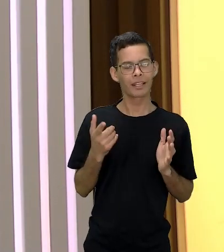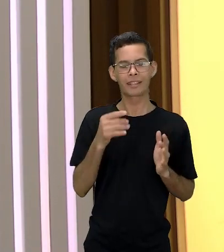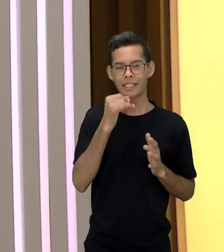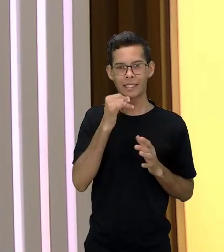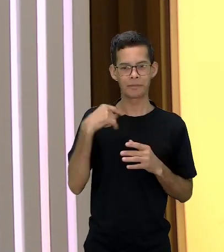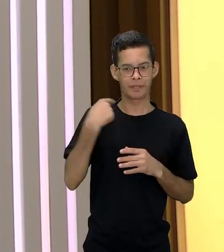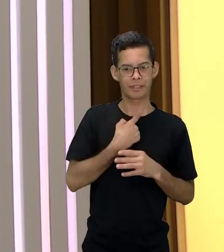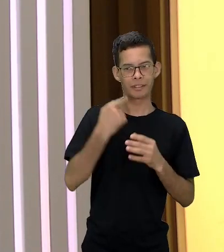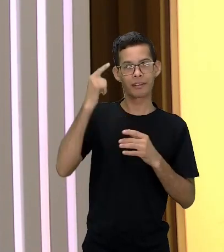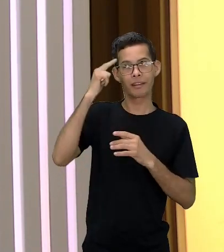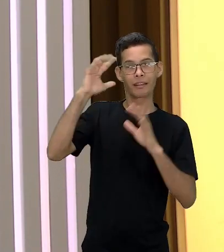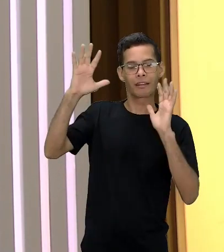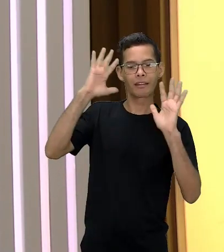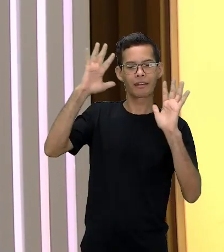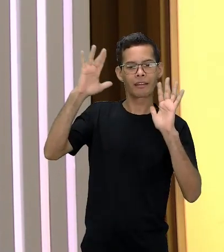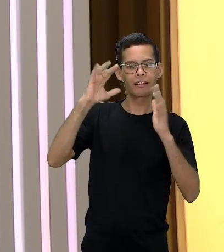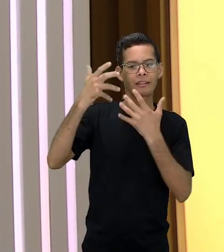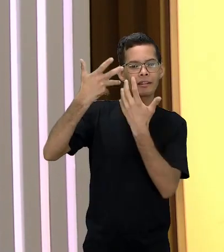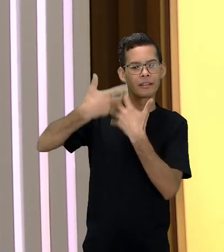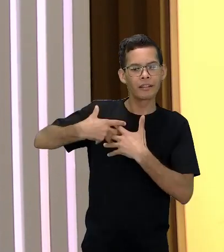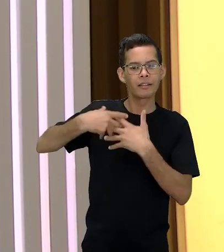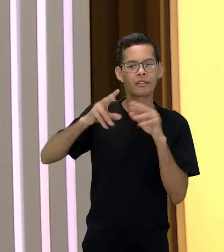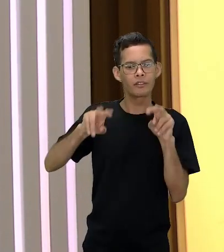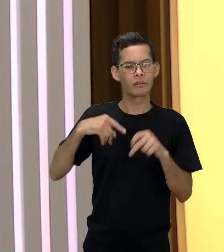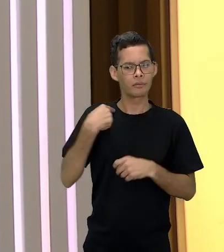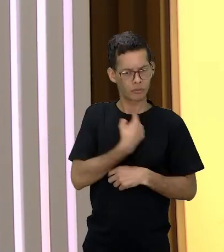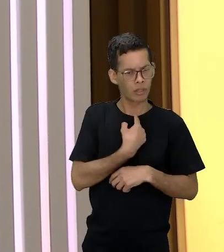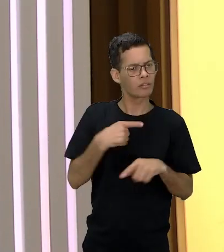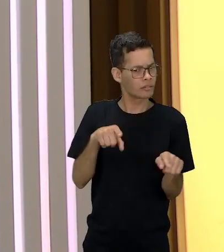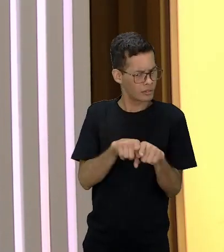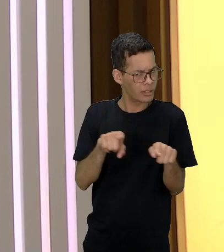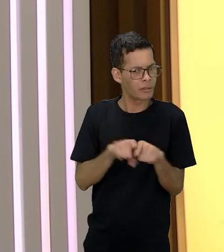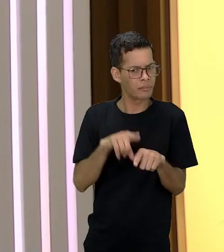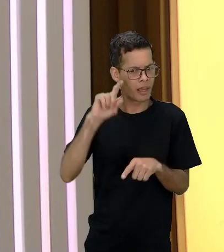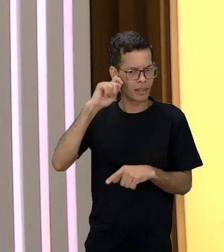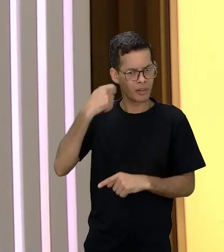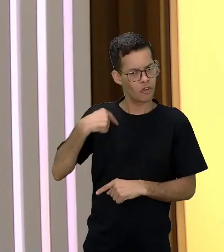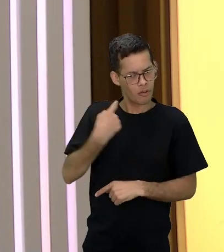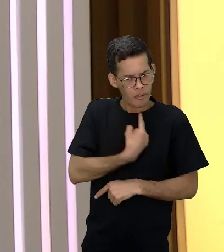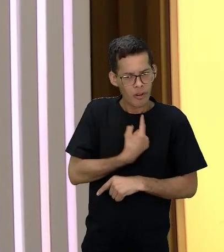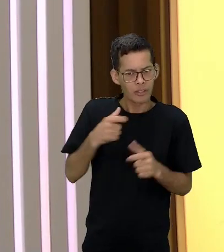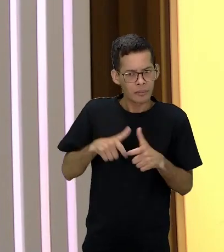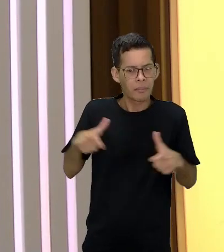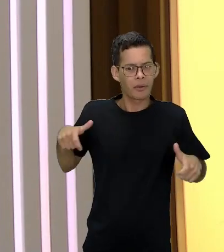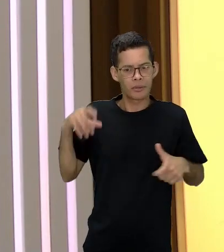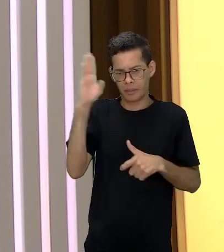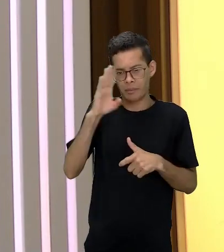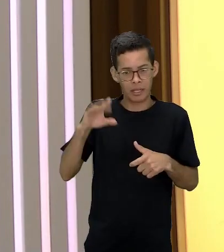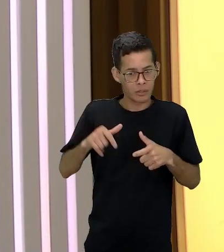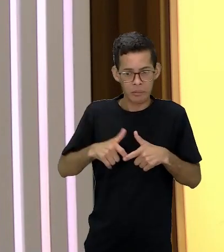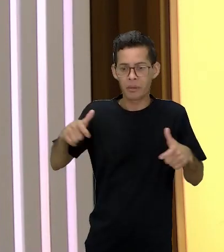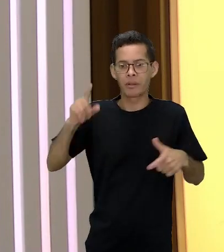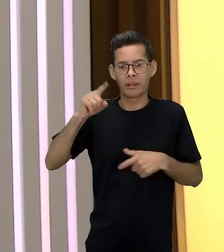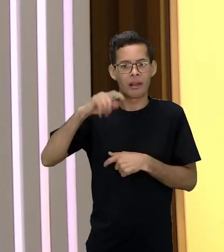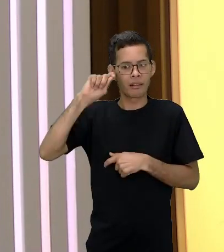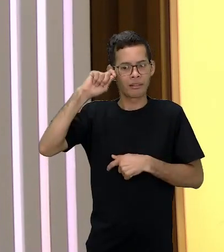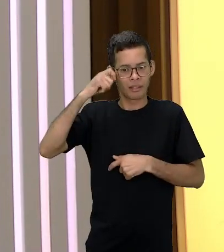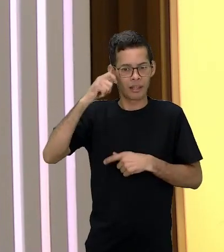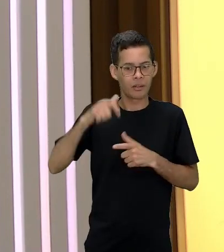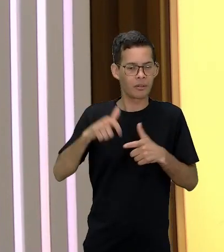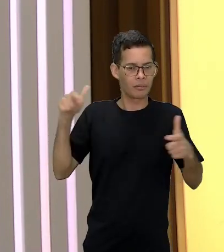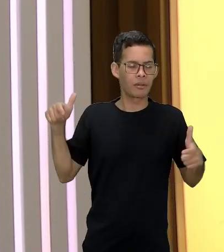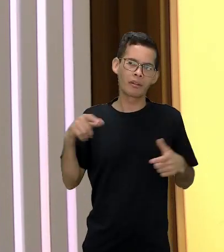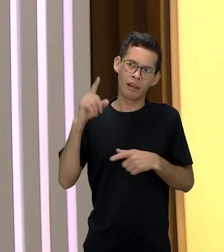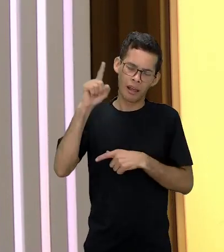identificamos aqui entre nós que também somos negros, somos um povo de maioria negra. E ser negro, muitas vezes,